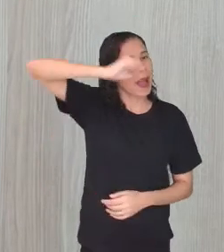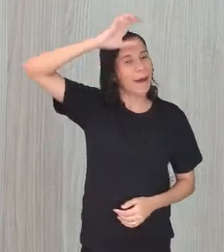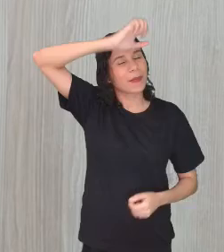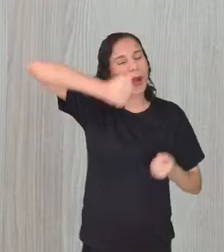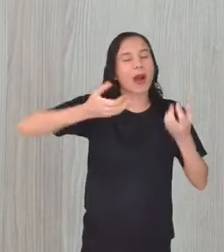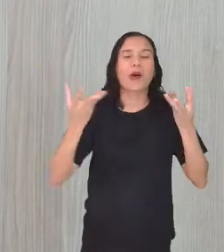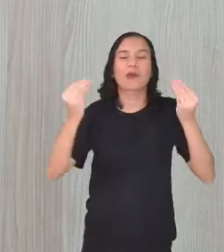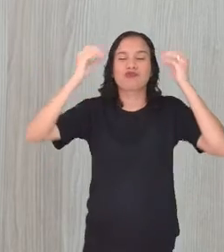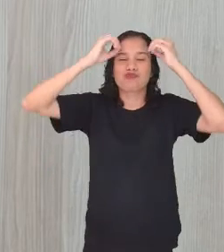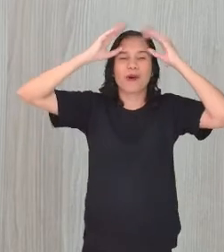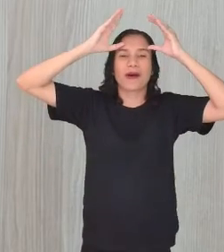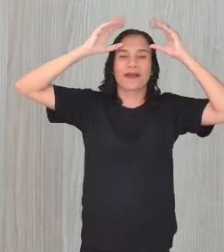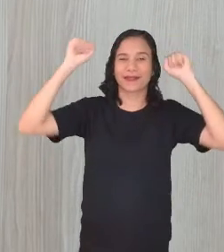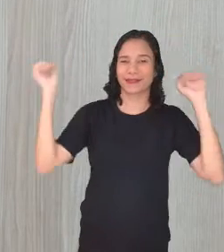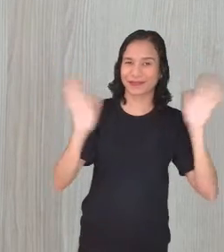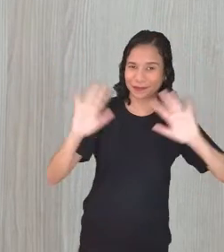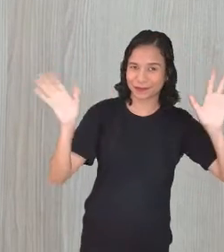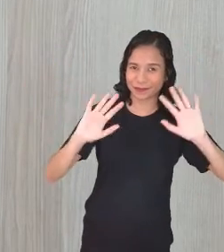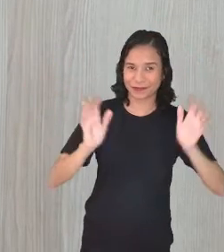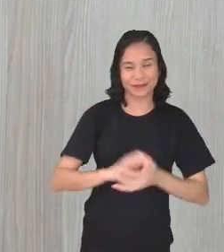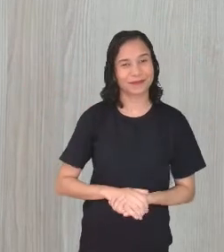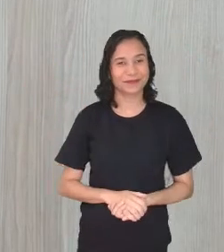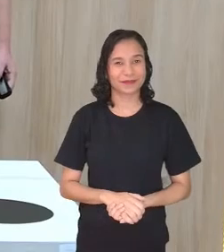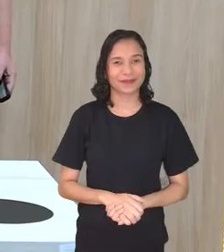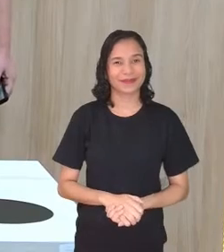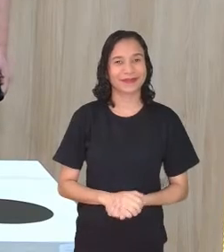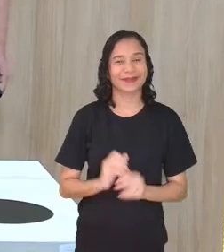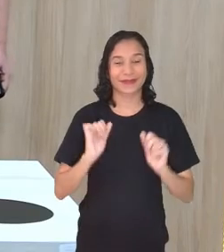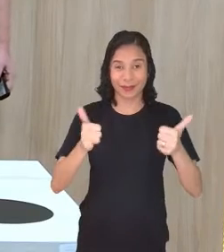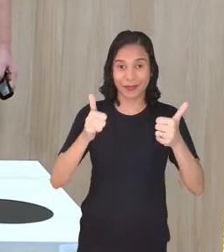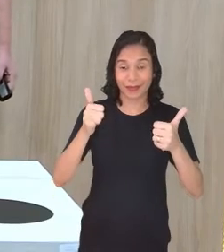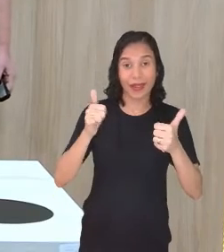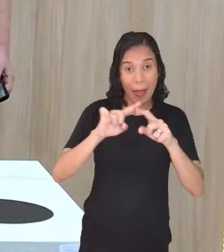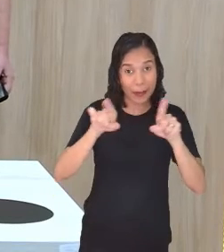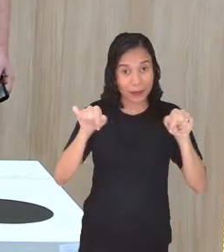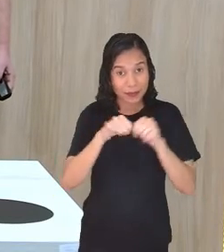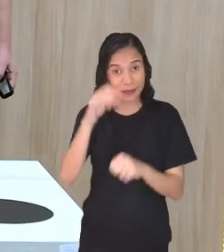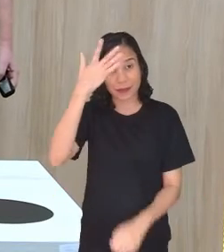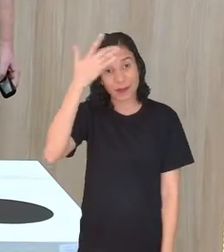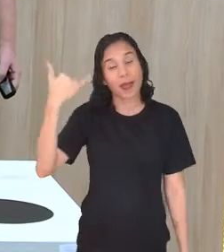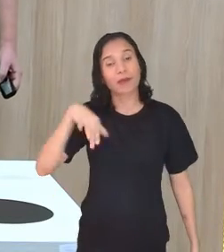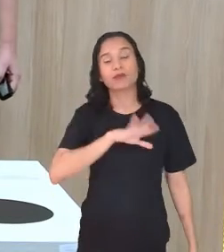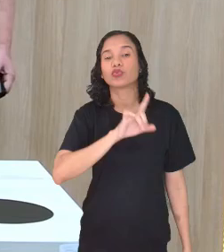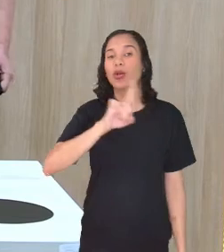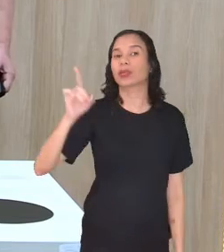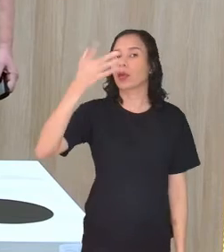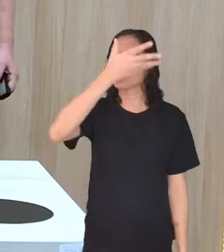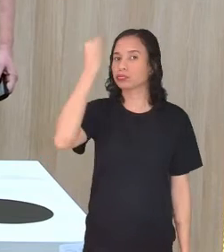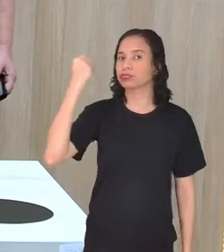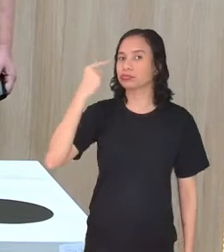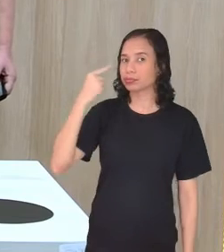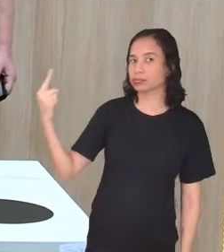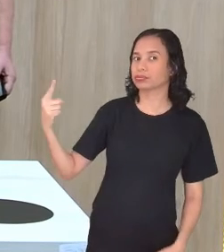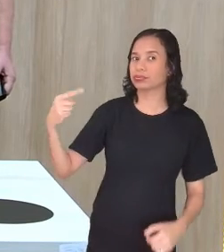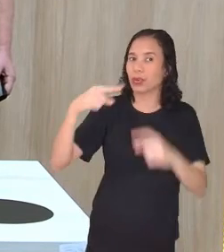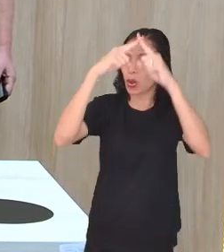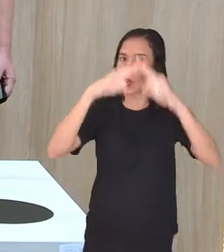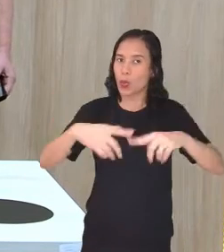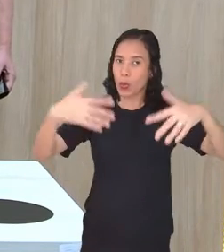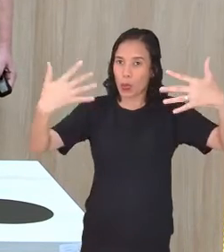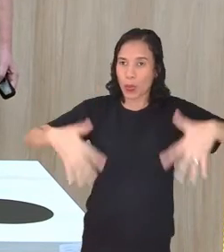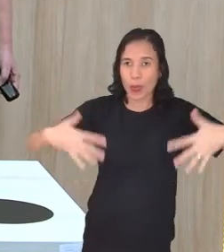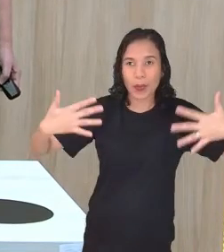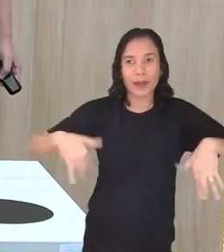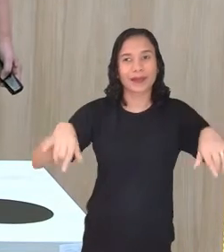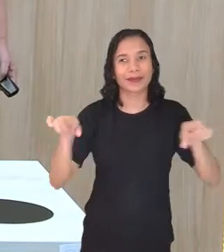fica lá em cima. Valeu, galerinha. Tá, turma? Então, não esqueçam desse desafio.